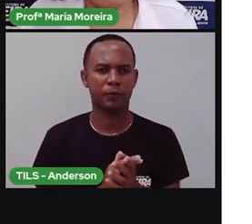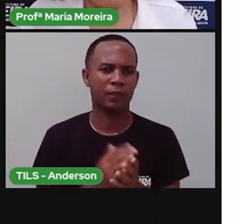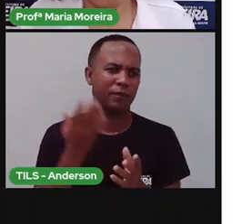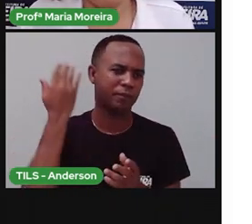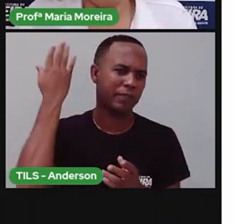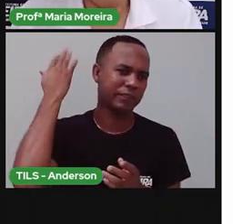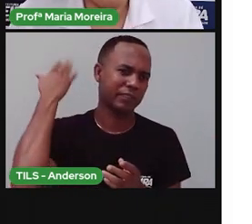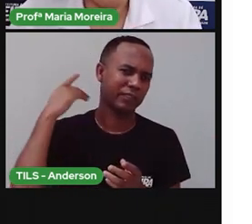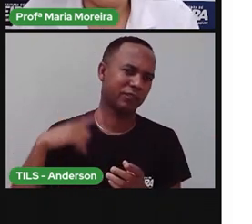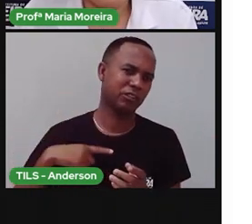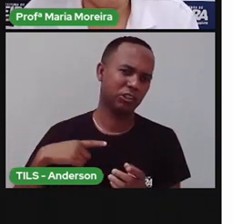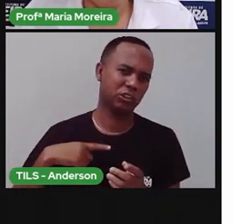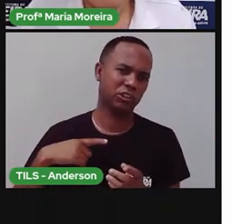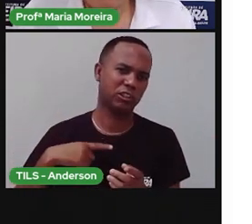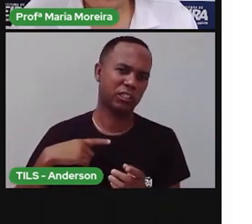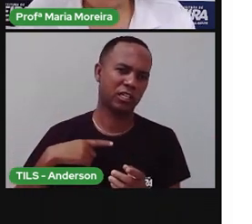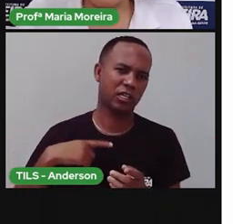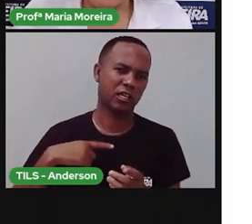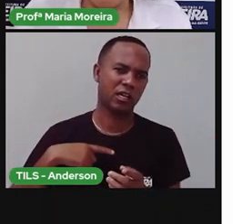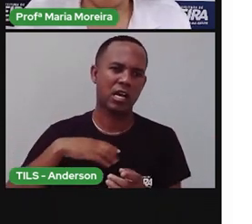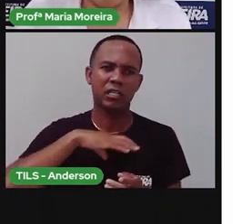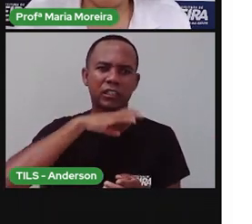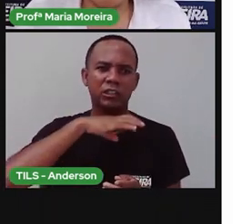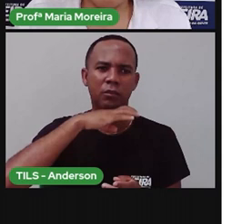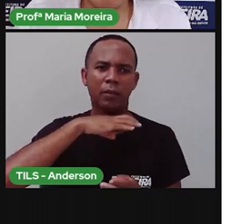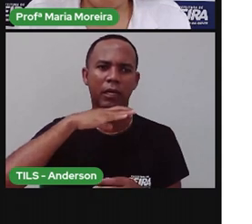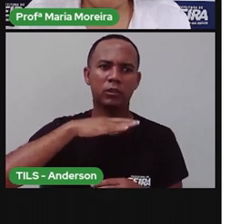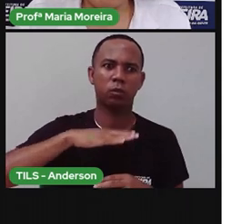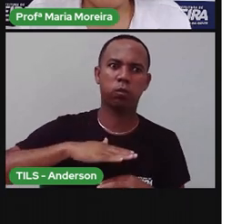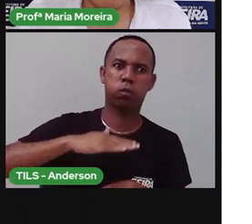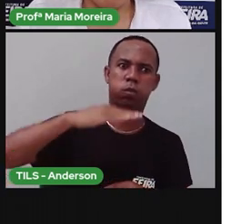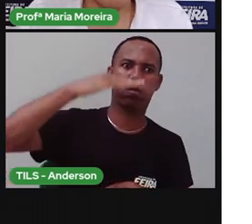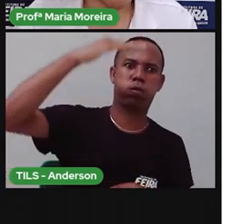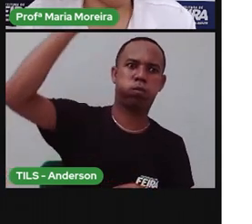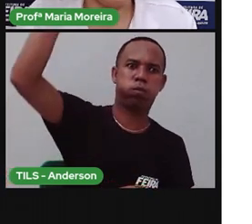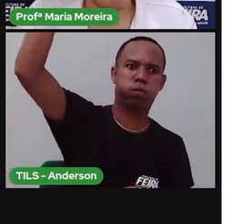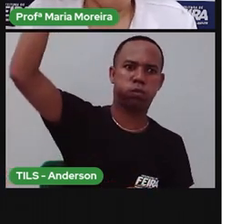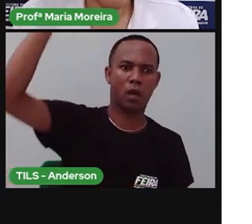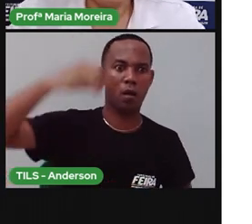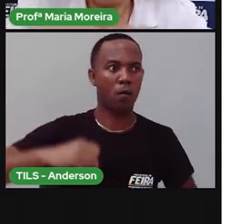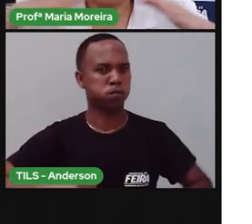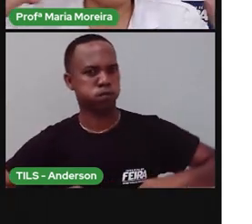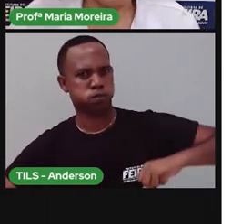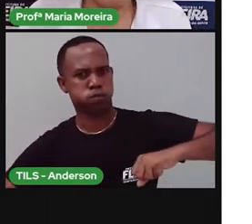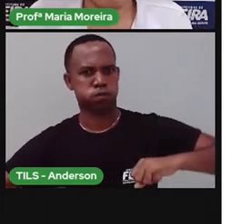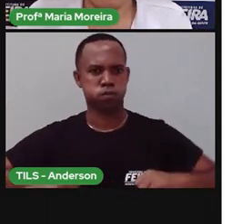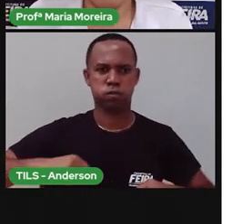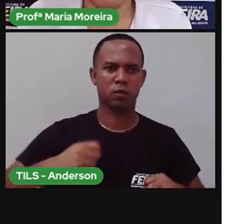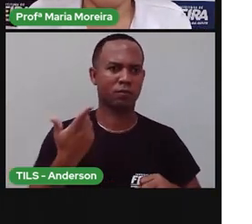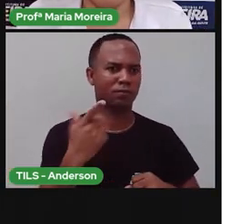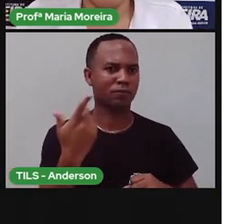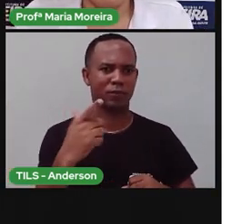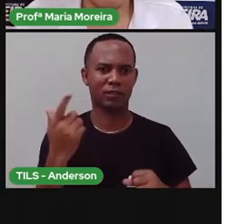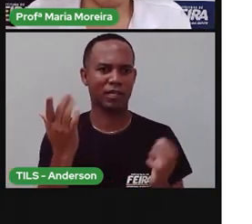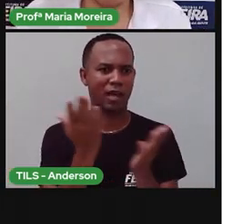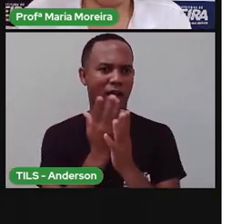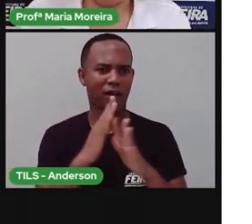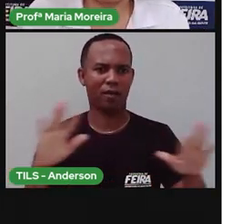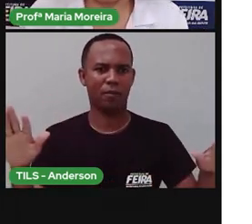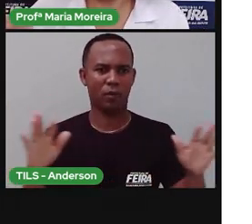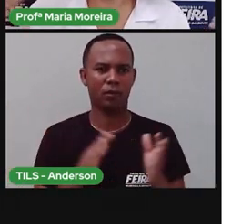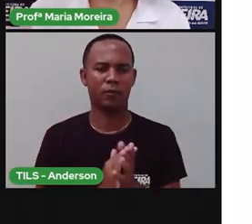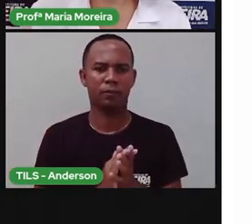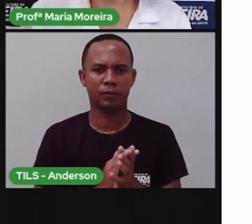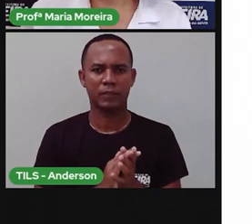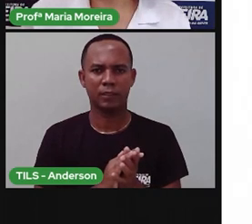eles entraram em extinção. Você consegue ver um dinossauro hoje? Não, não existe mais. E quando a gente